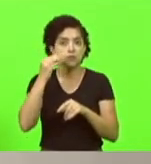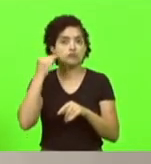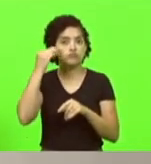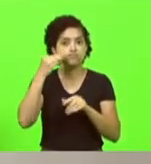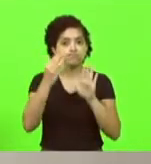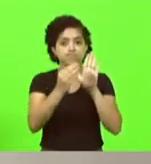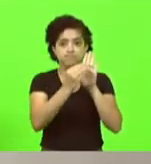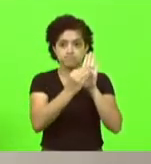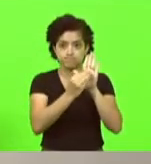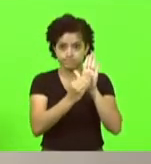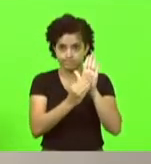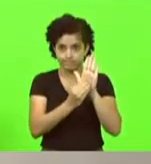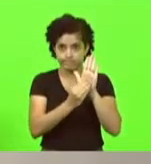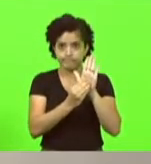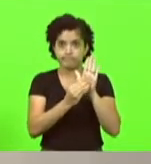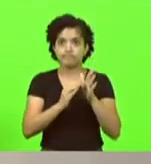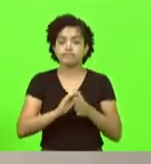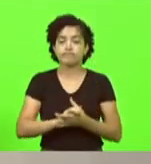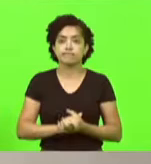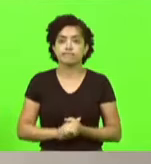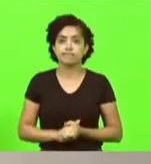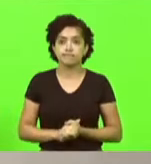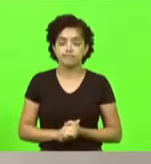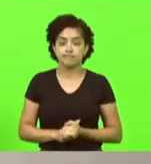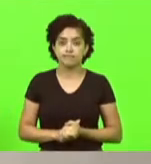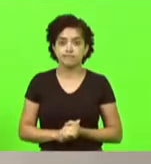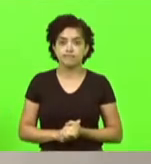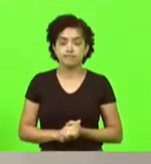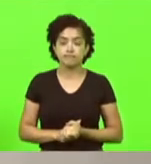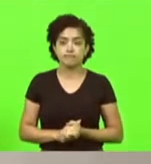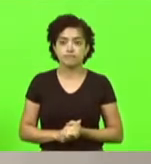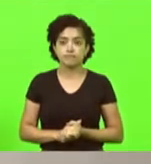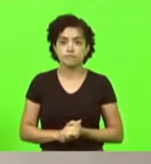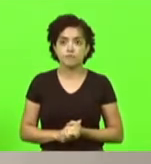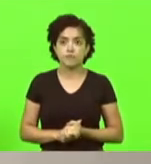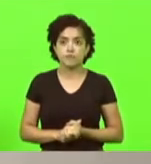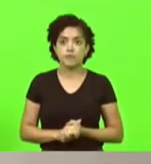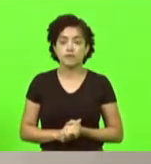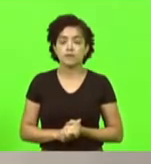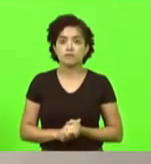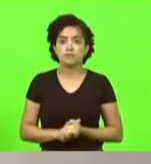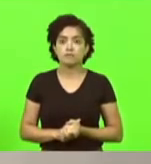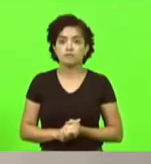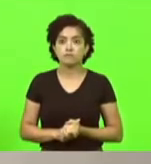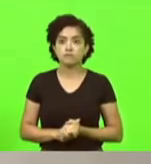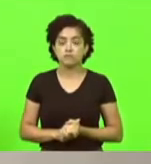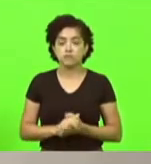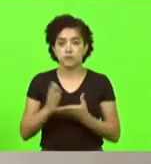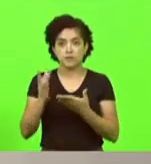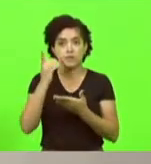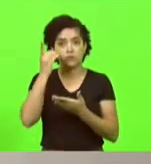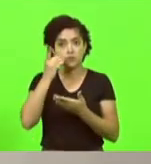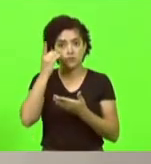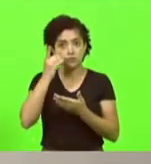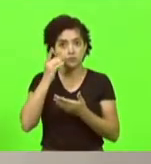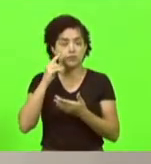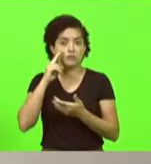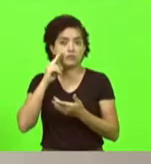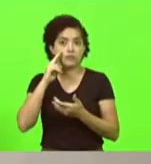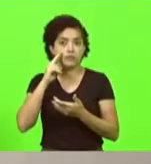foi indicado pelo deputado Ivan Nats.